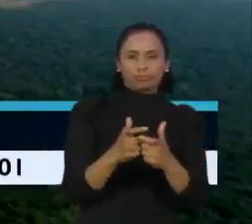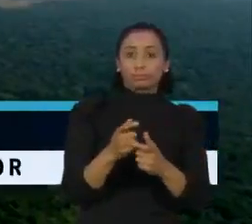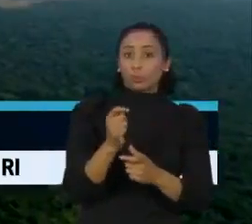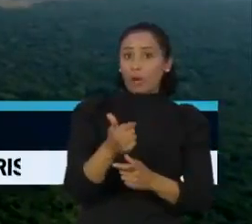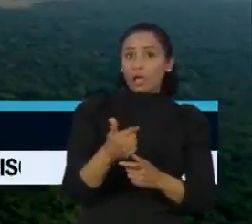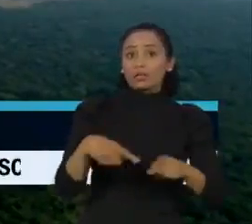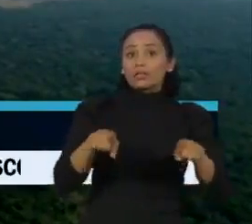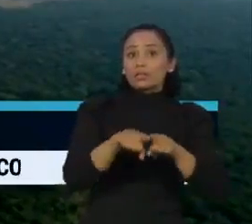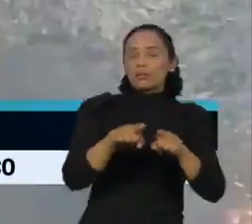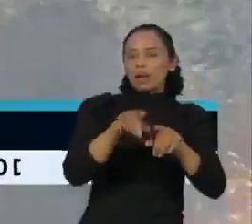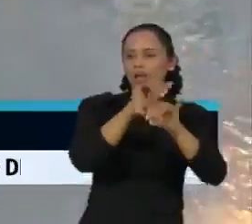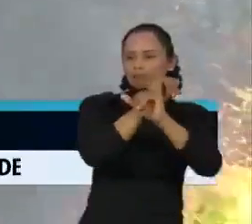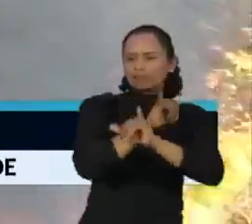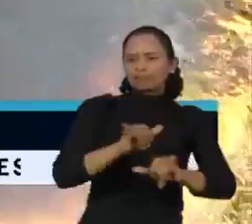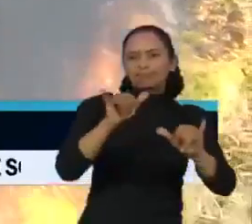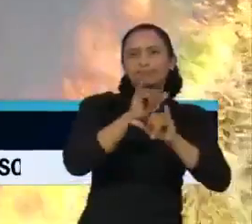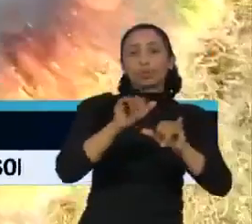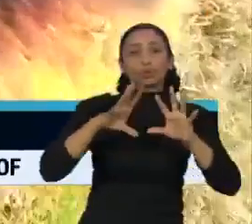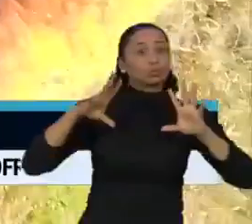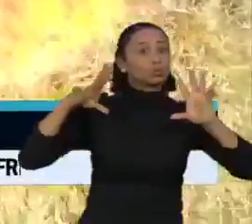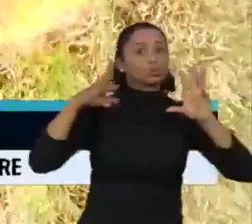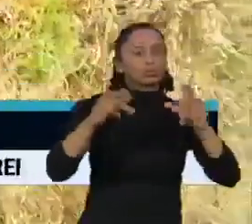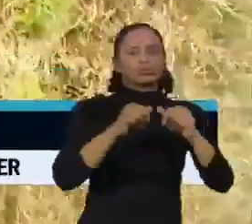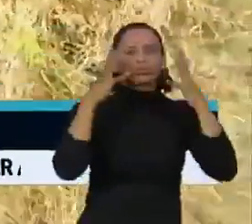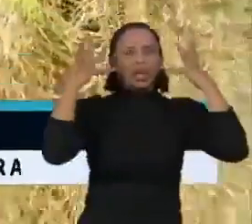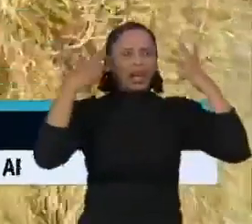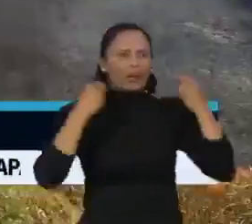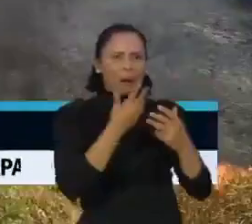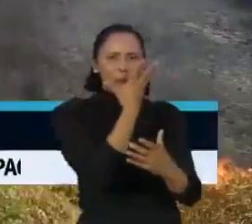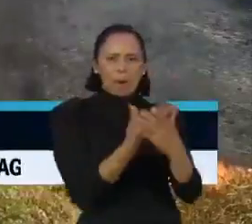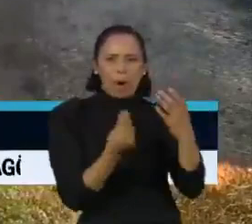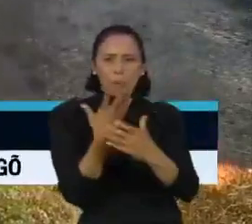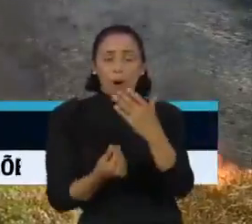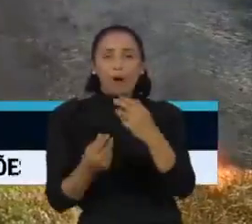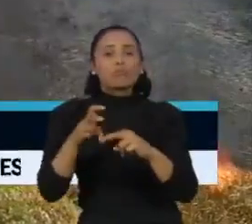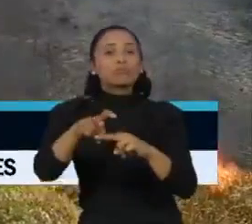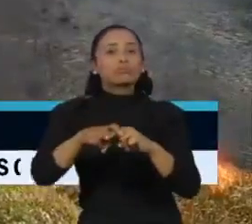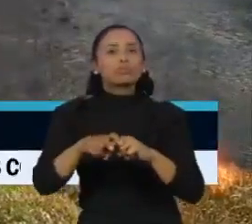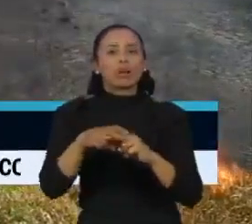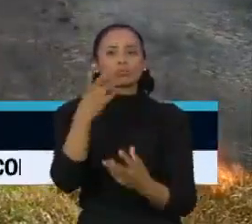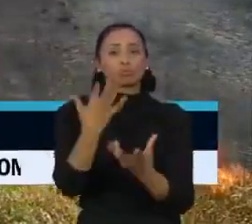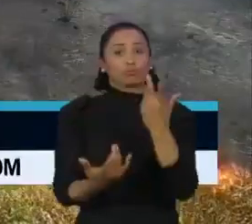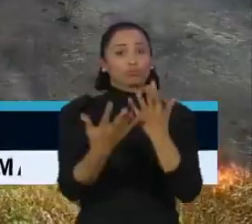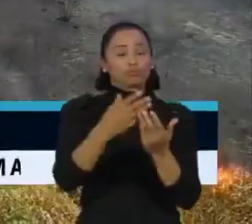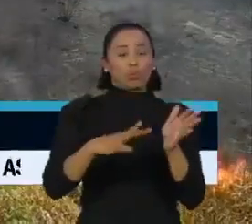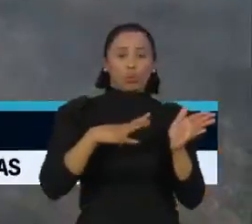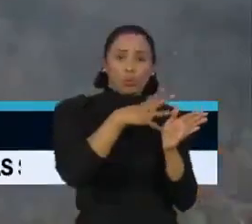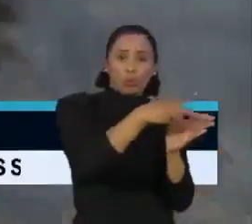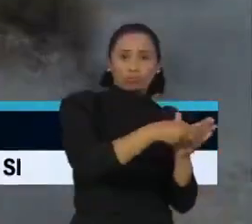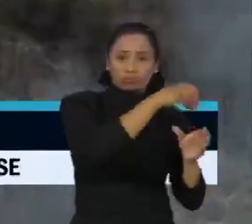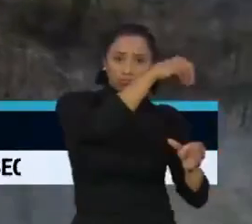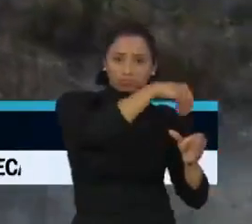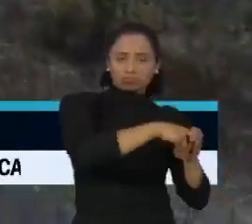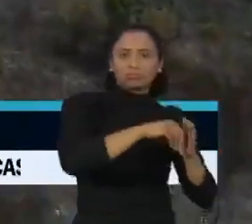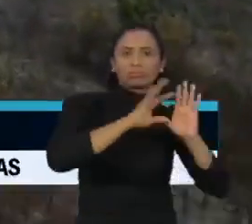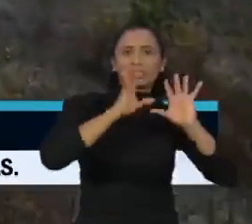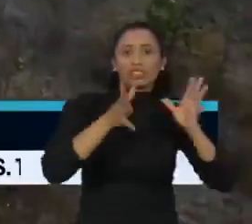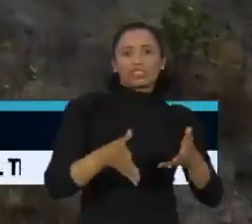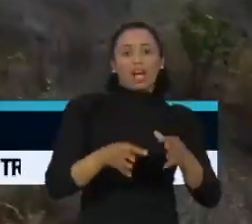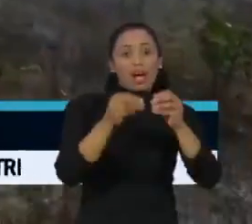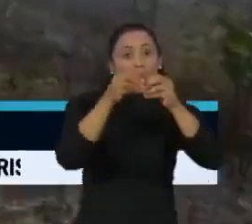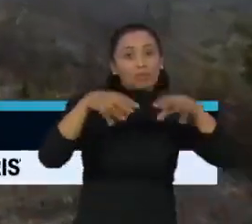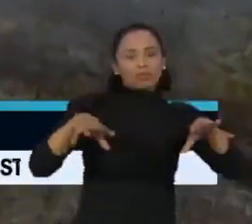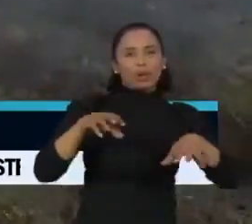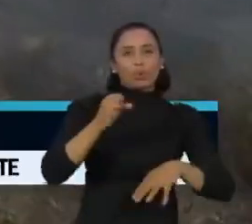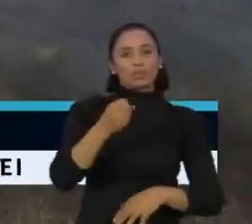acordo com a publicação, em 20 anos, o fogo causado pela ação humana na Amazônia já afetou o habitat de 85